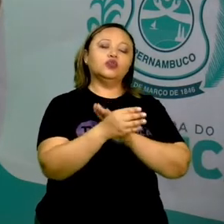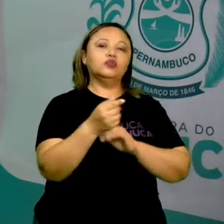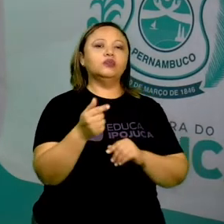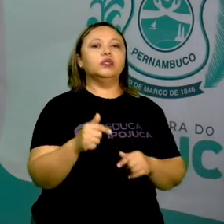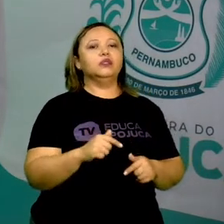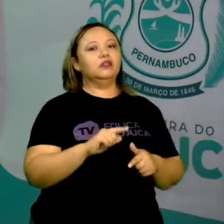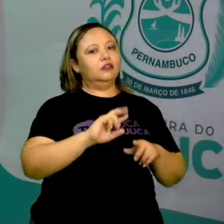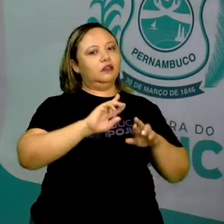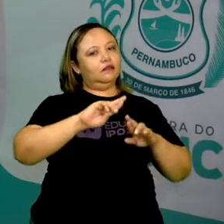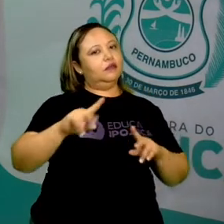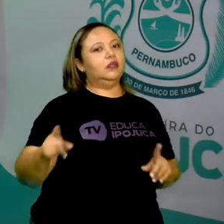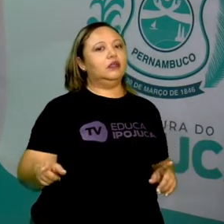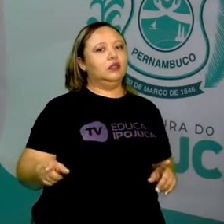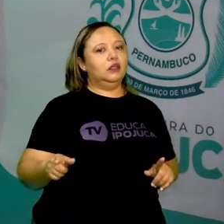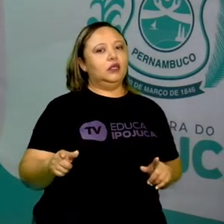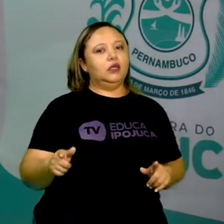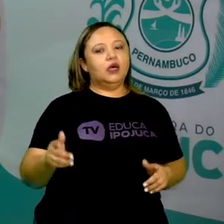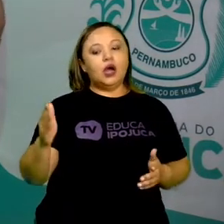trabalham à noite.